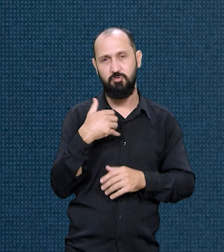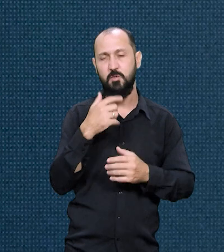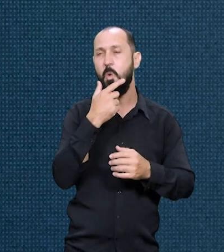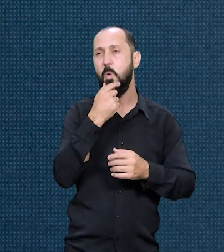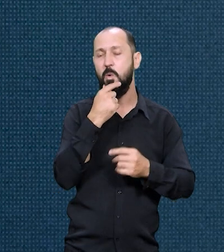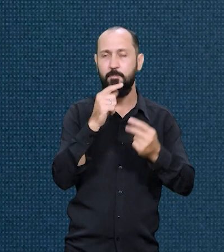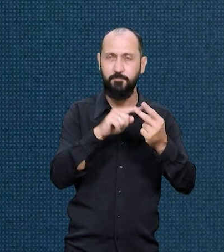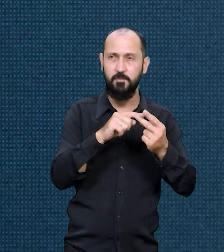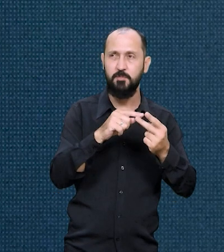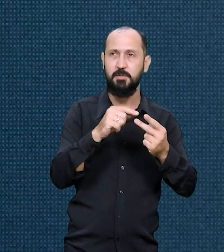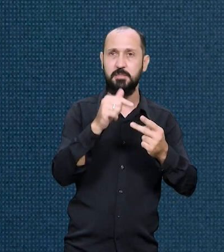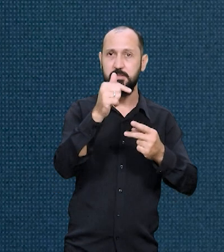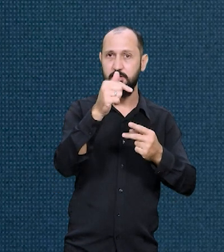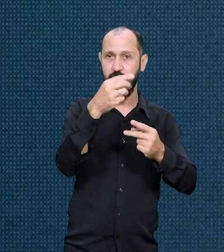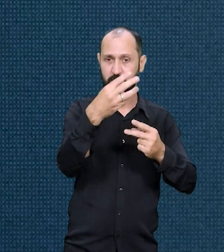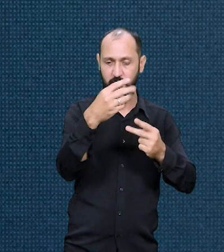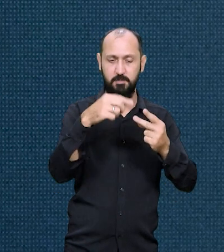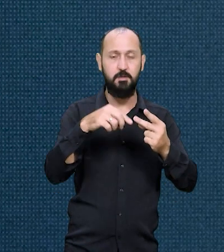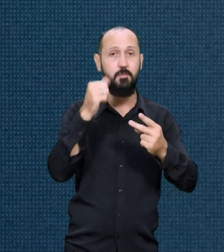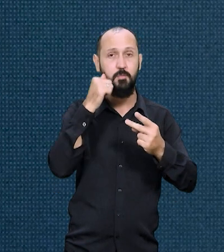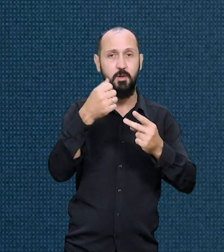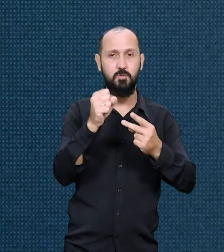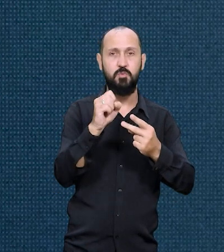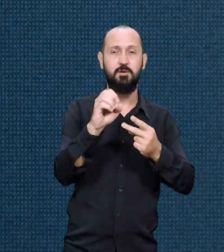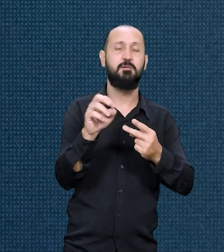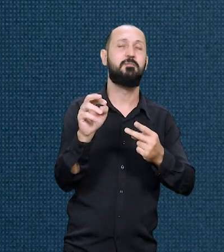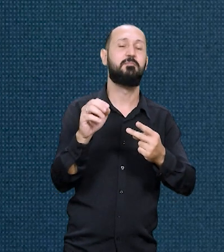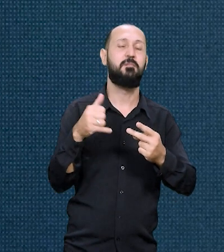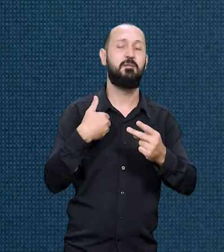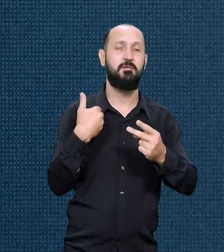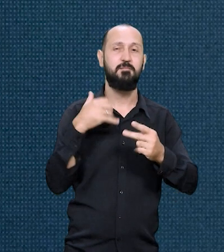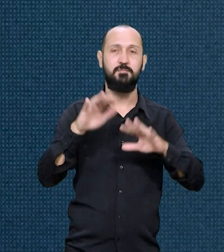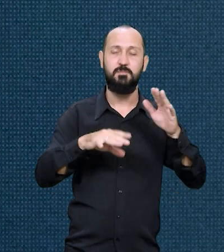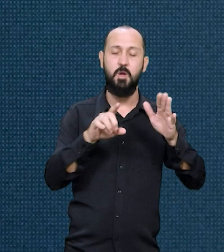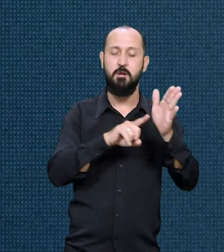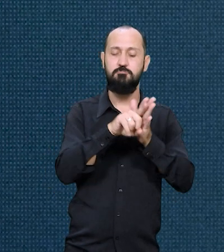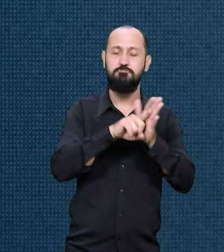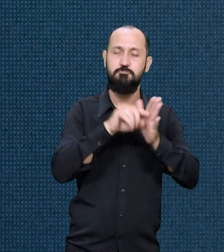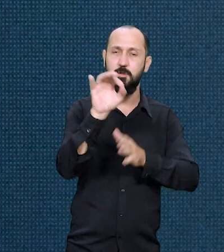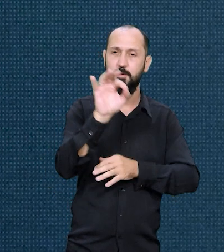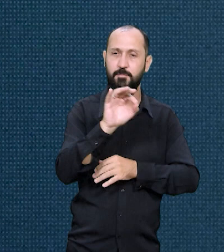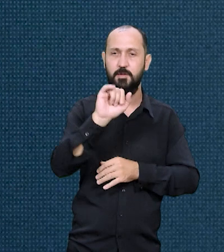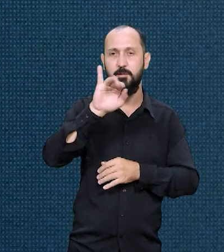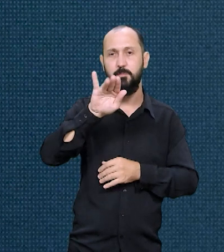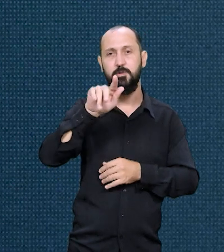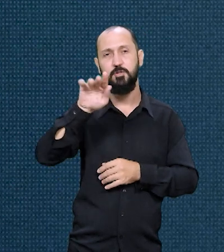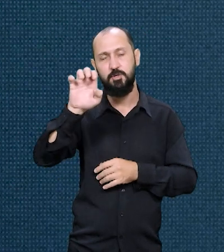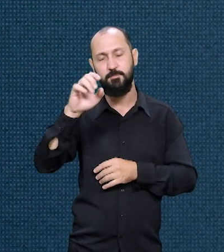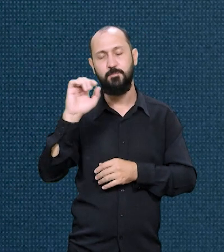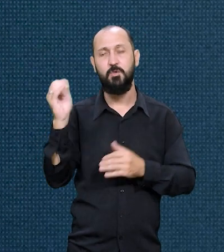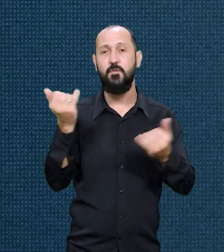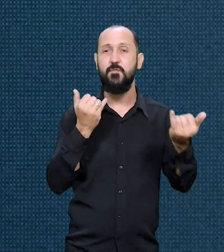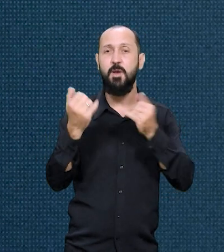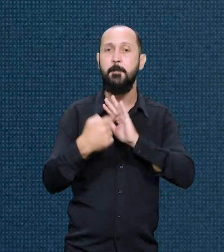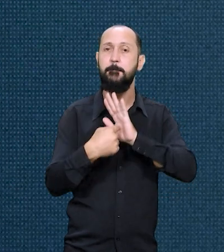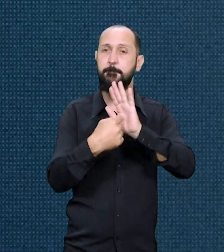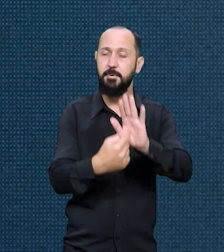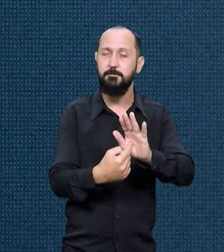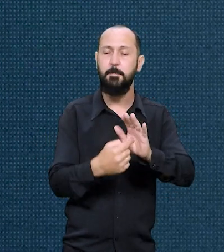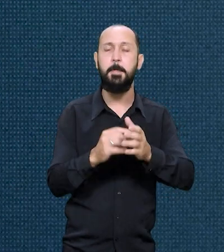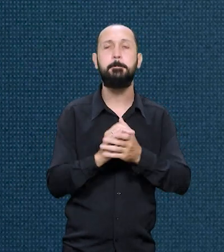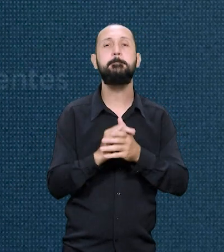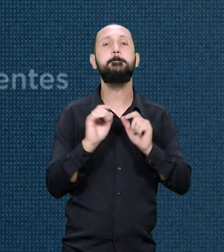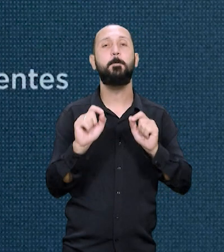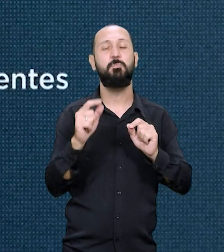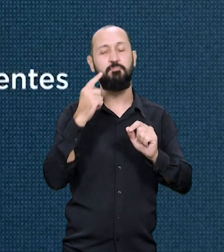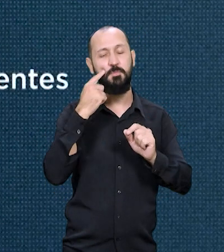homens, 73 e para as mulheres, 80, de acordo com as estatísticas do IBGE. Outro dado apresentado pelo Instituto